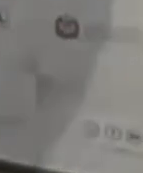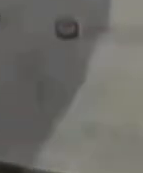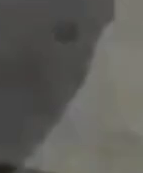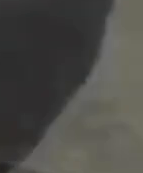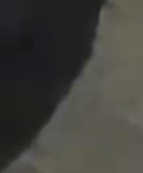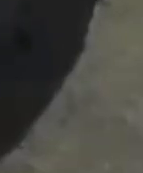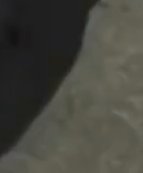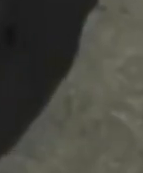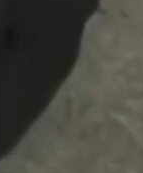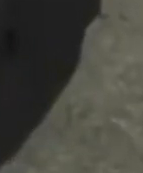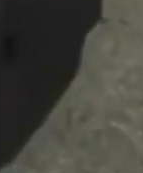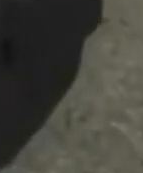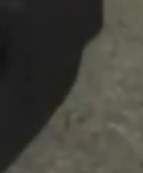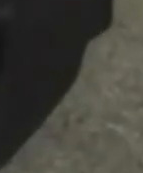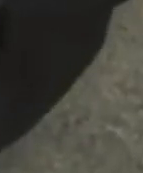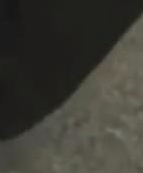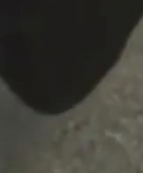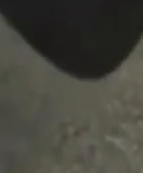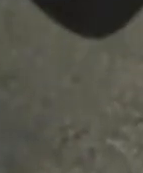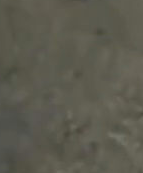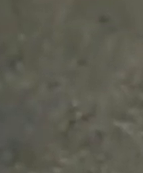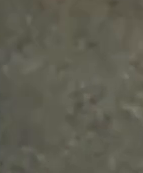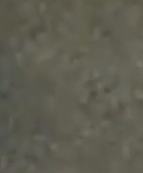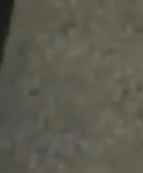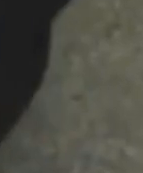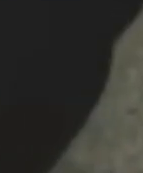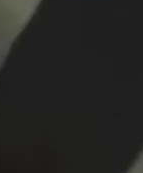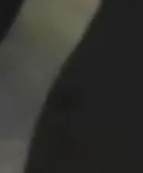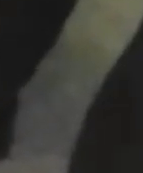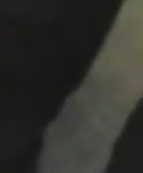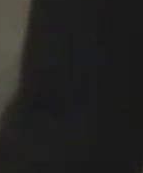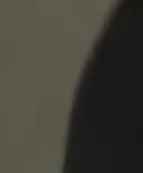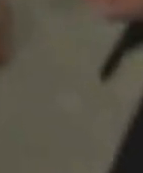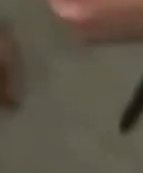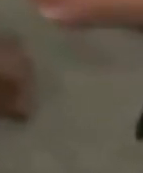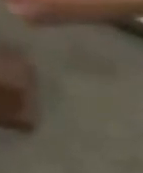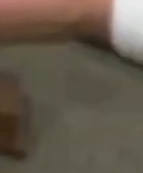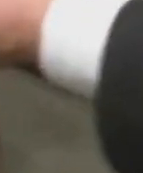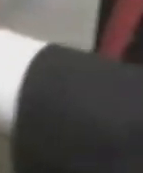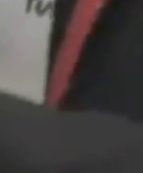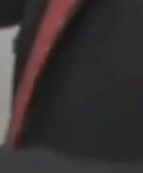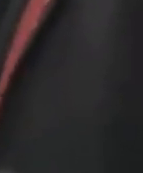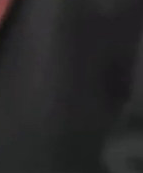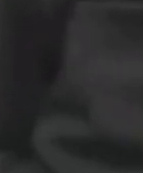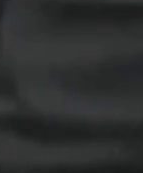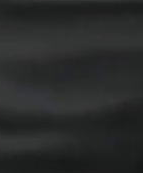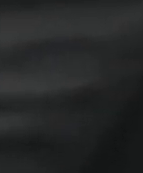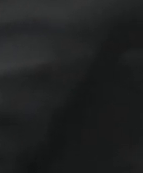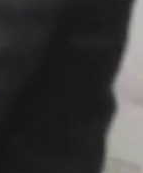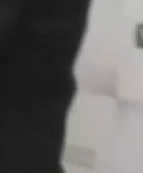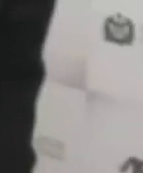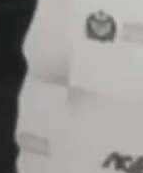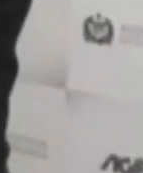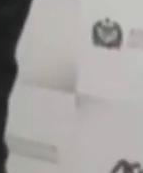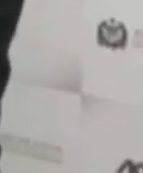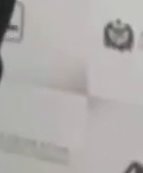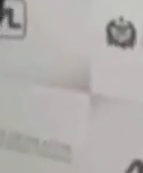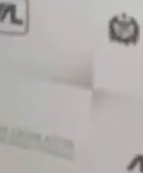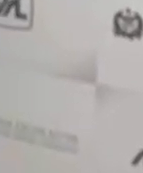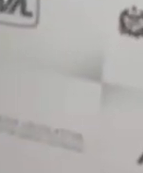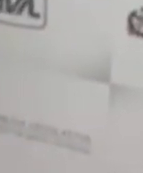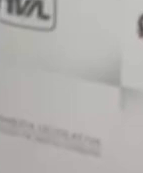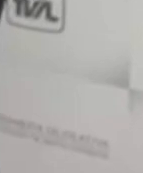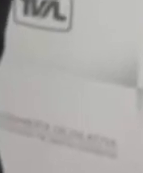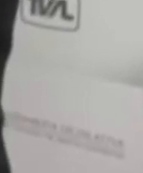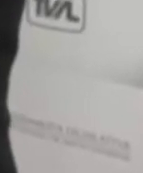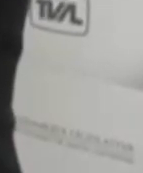Thor para receber uma moção de aplauso concedida pelo deputado Márcio Machado. A homenagem reconhece os